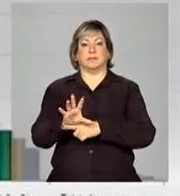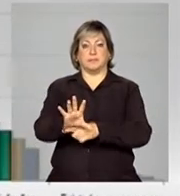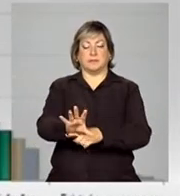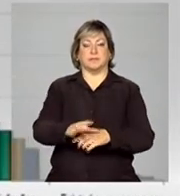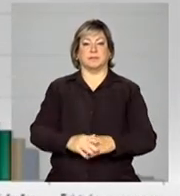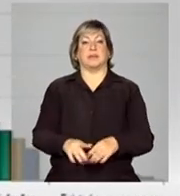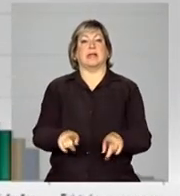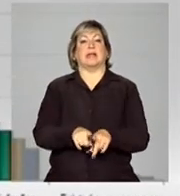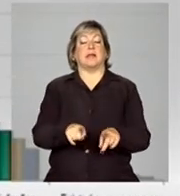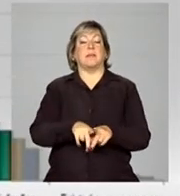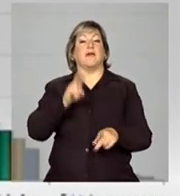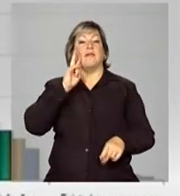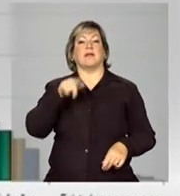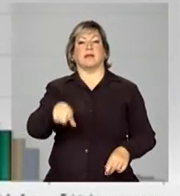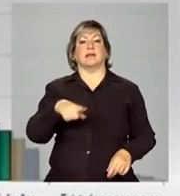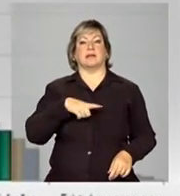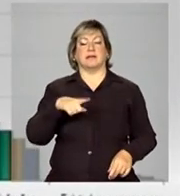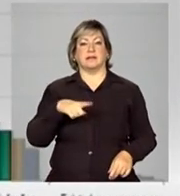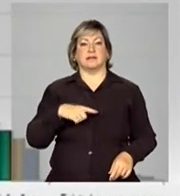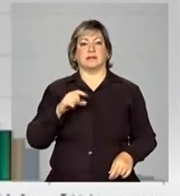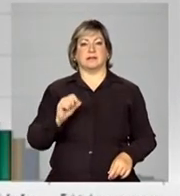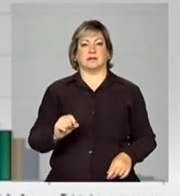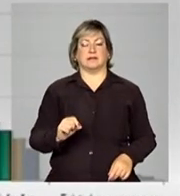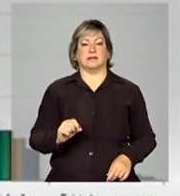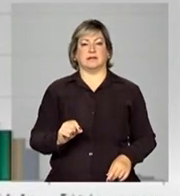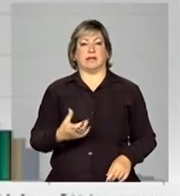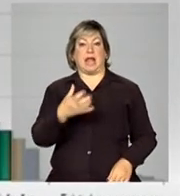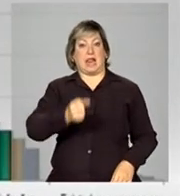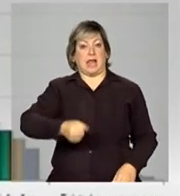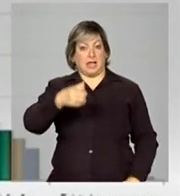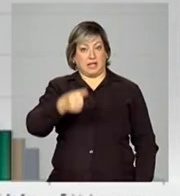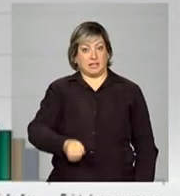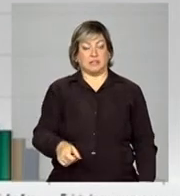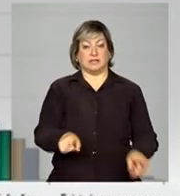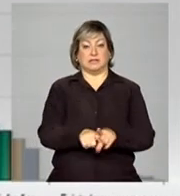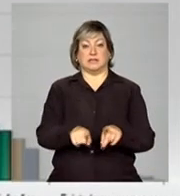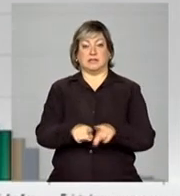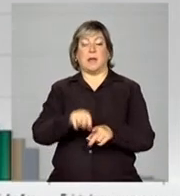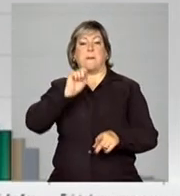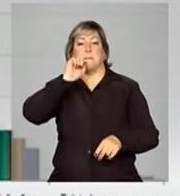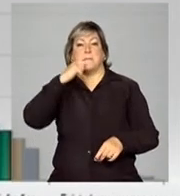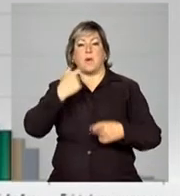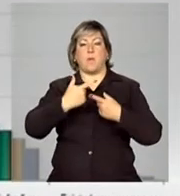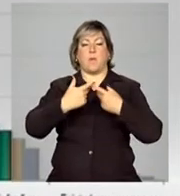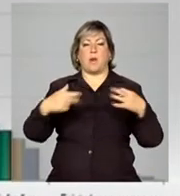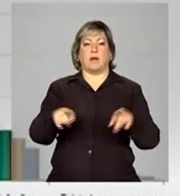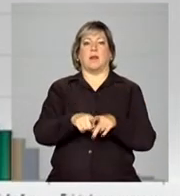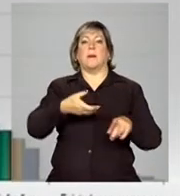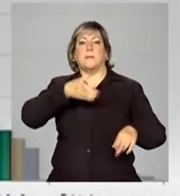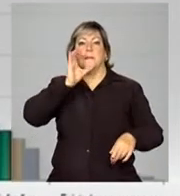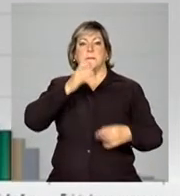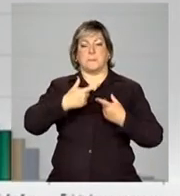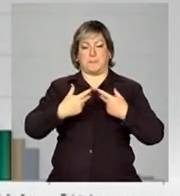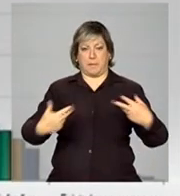também vemos aí uma participação importante de leite, panificados e bebidas.